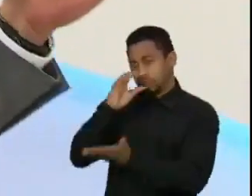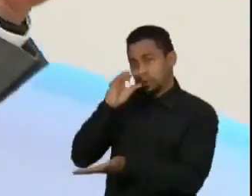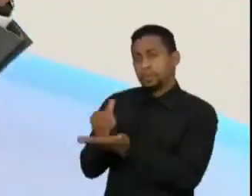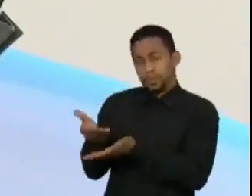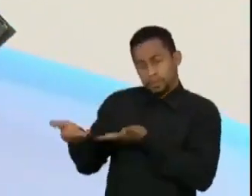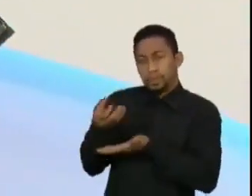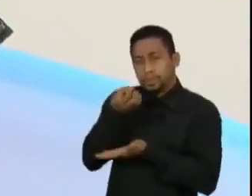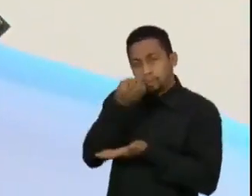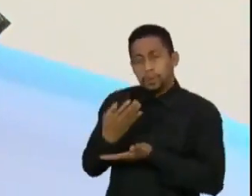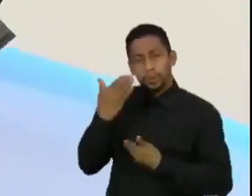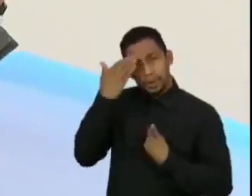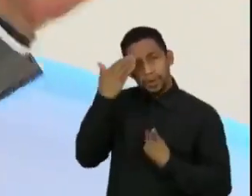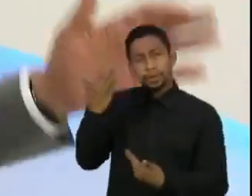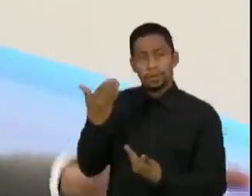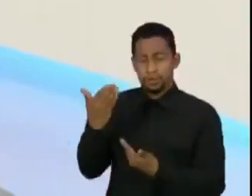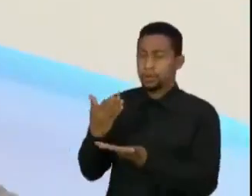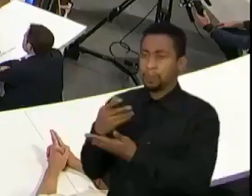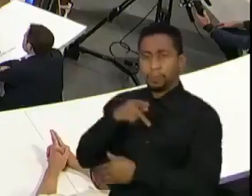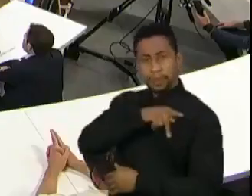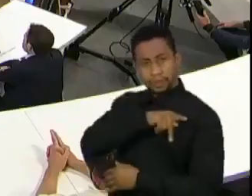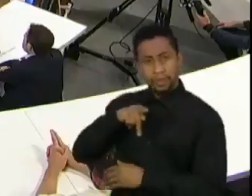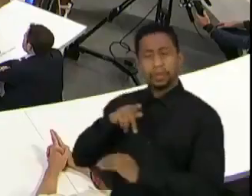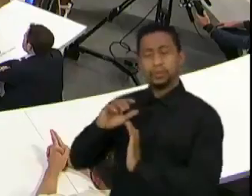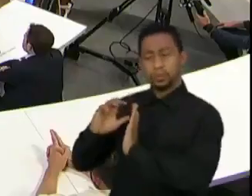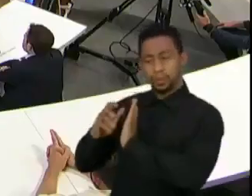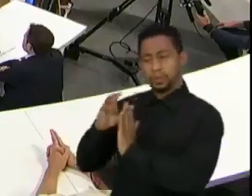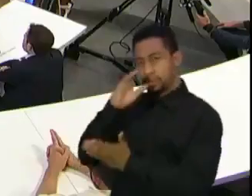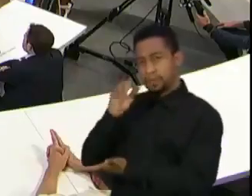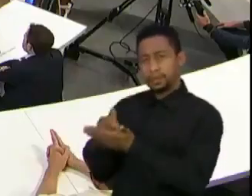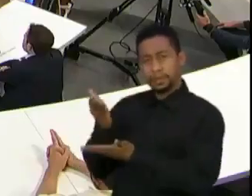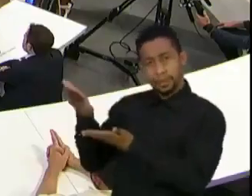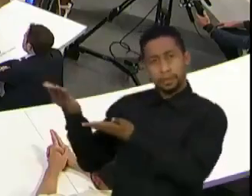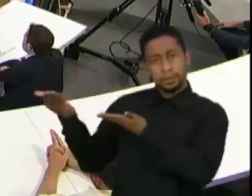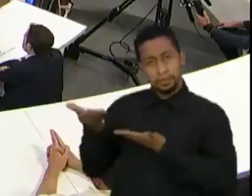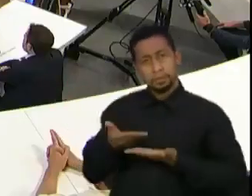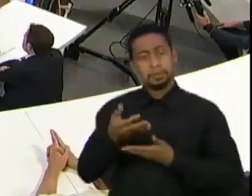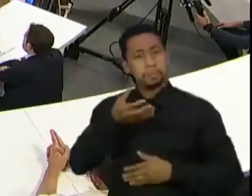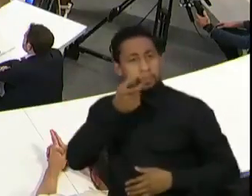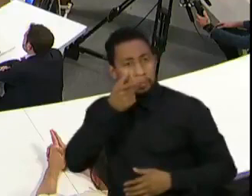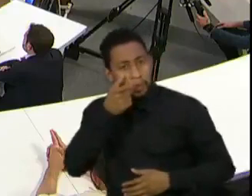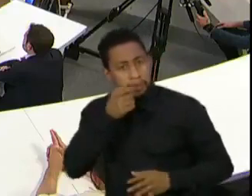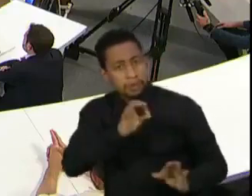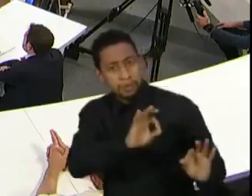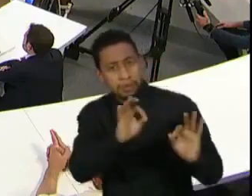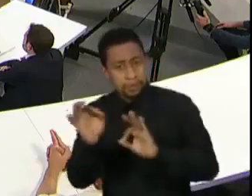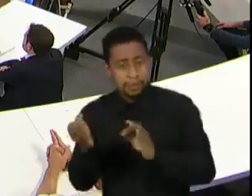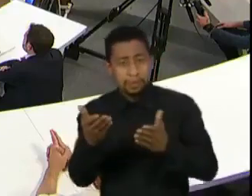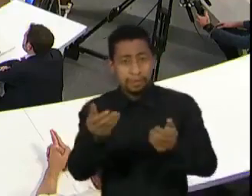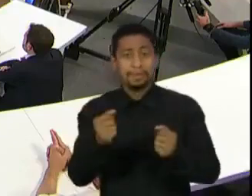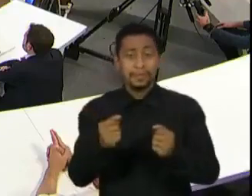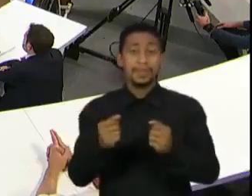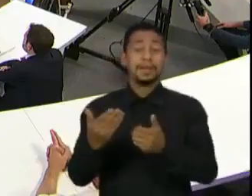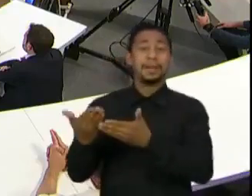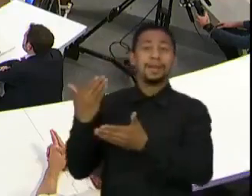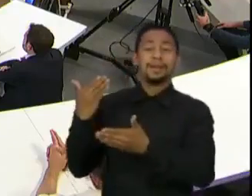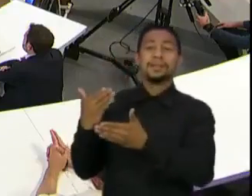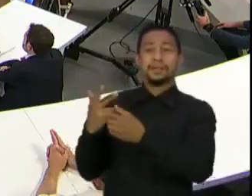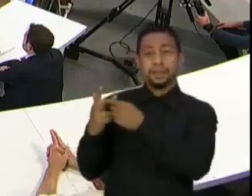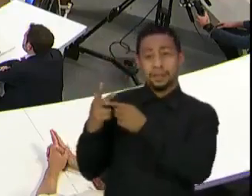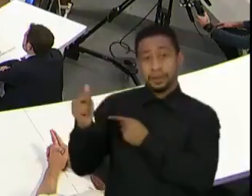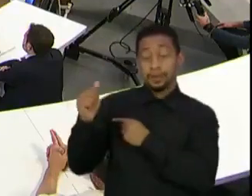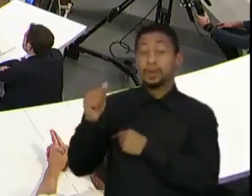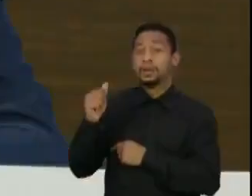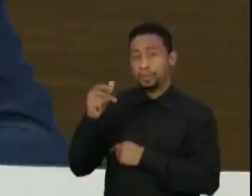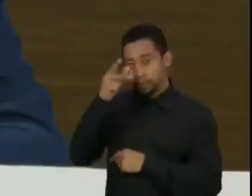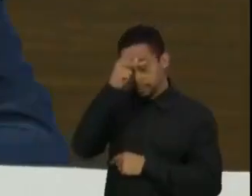agradeço o presidente Bruno Araújo, que veio de Brasília para prestigiar e me acompanhar aqui no programa. Tanto é que a chapa vencedora da Prefeitura de São Paulo foi